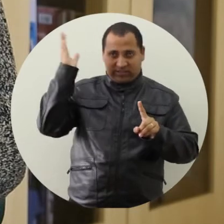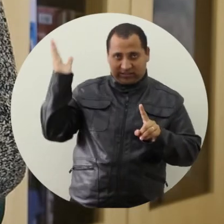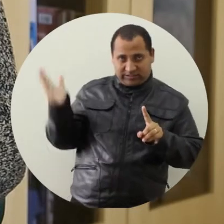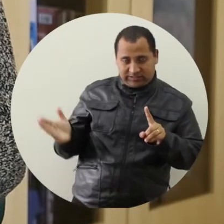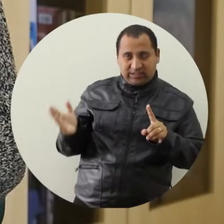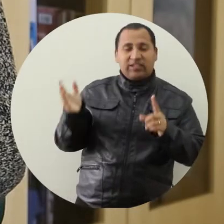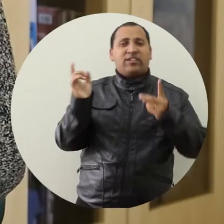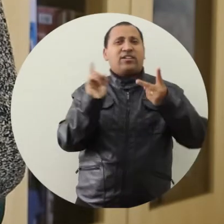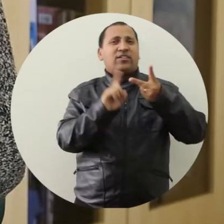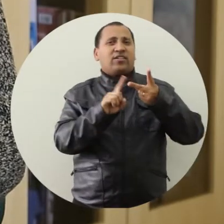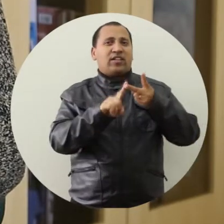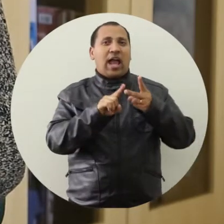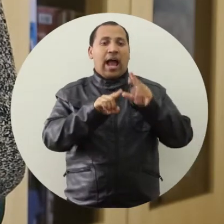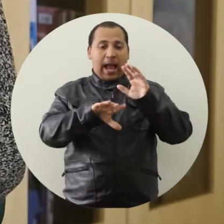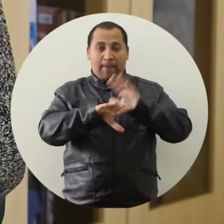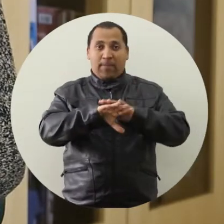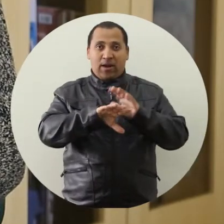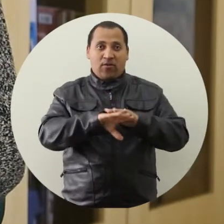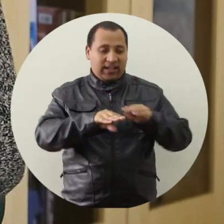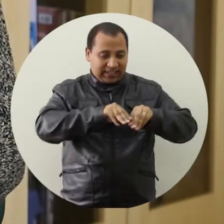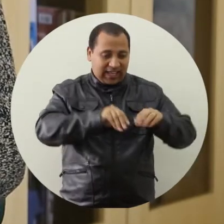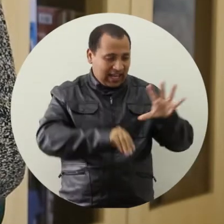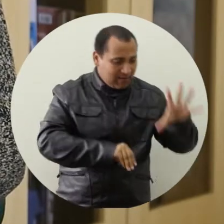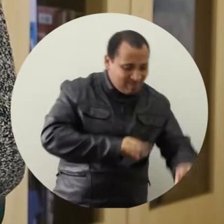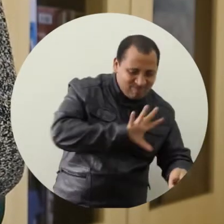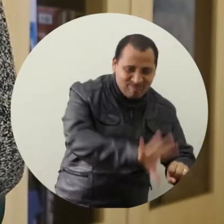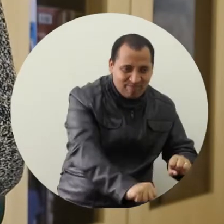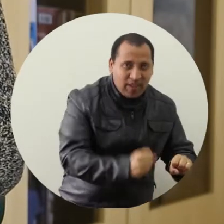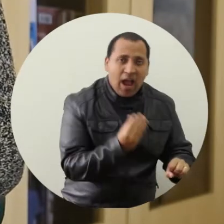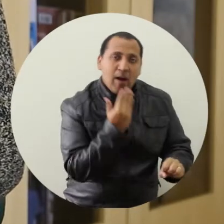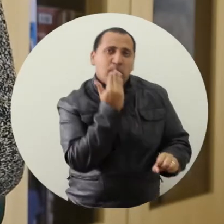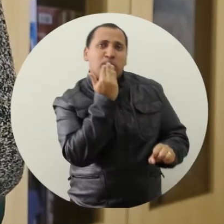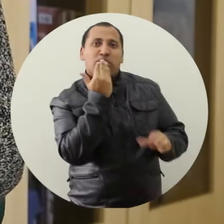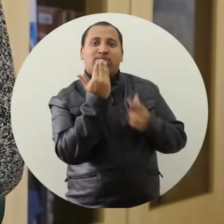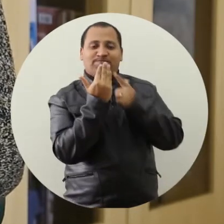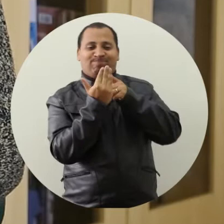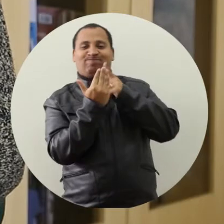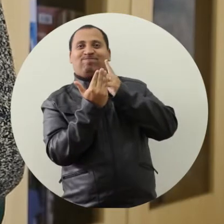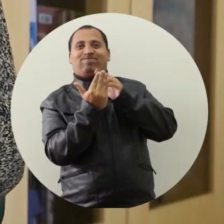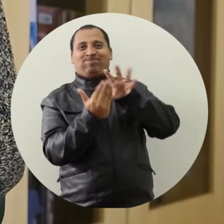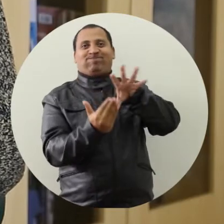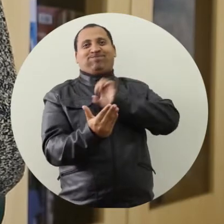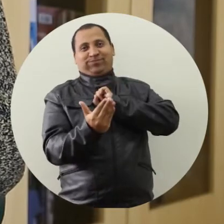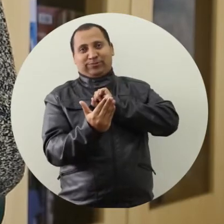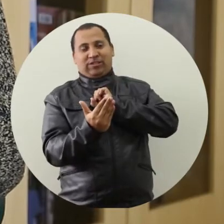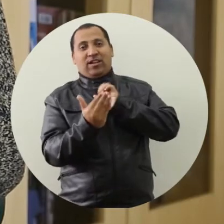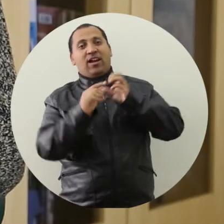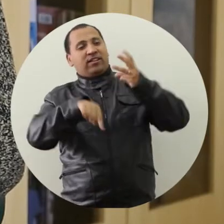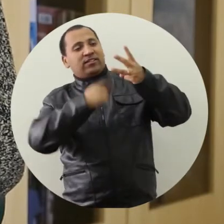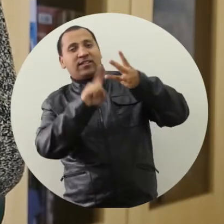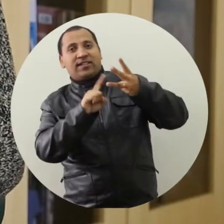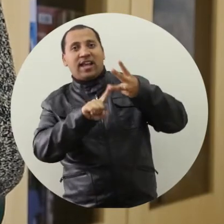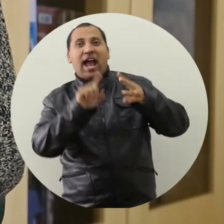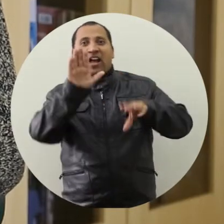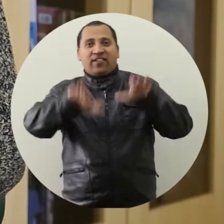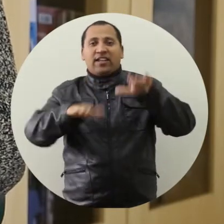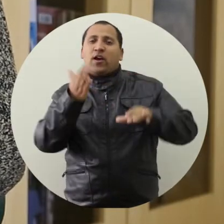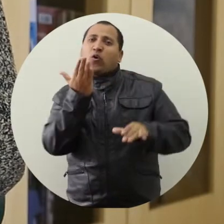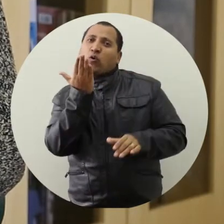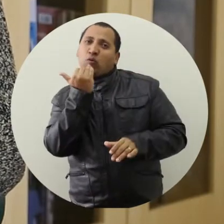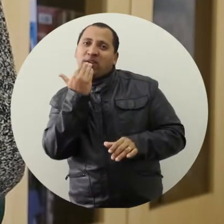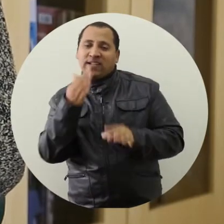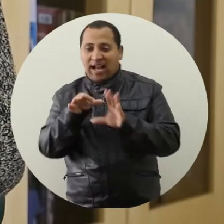mãos, quando a gente contamina as mãos no solo ou na areia e leva a mão à boca sem lavar. E através de comida,